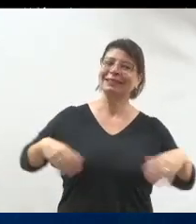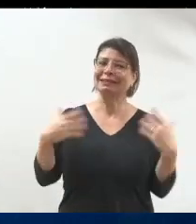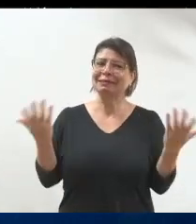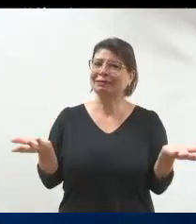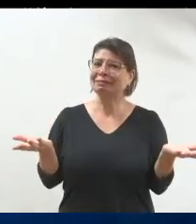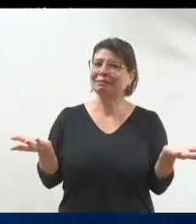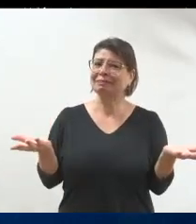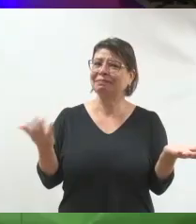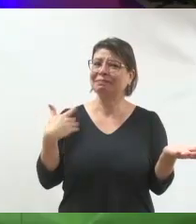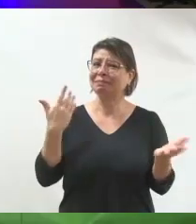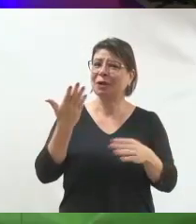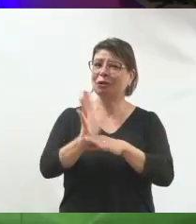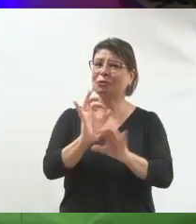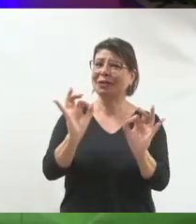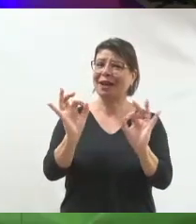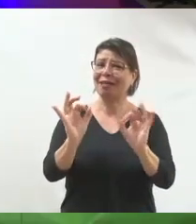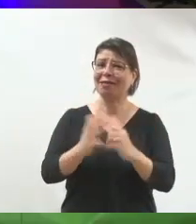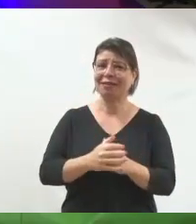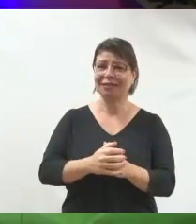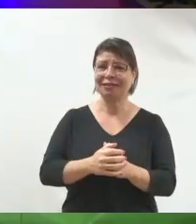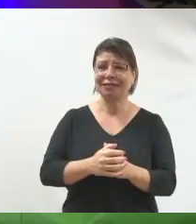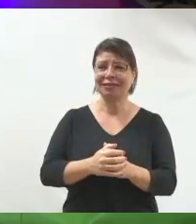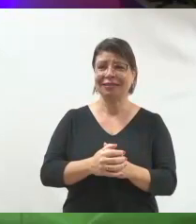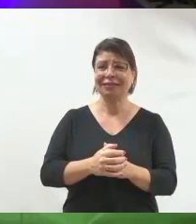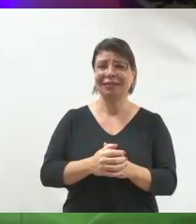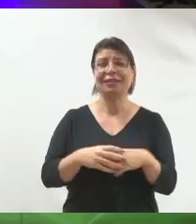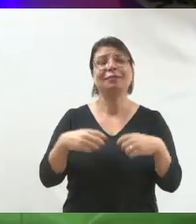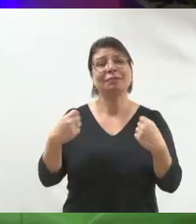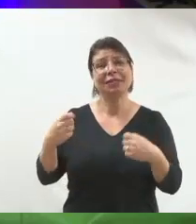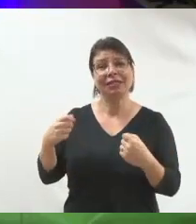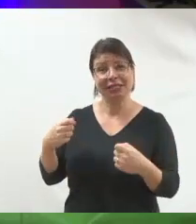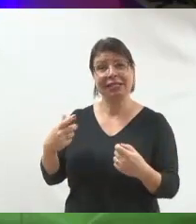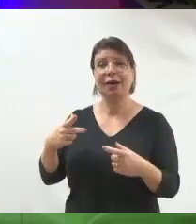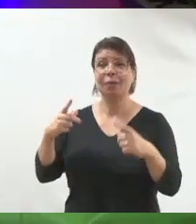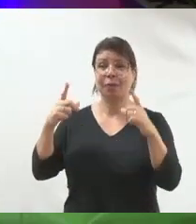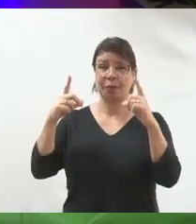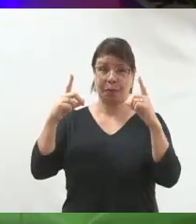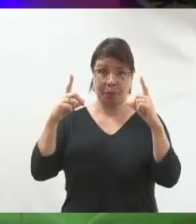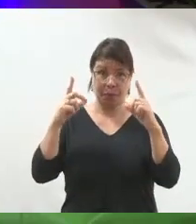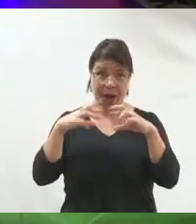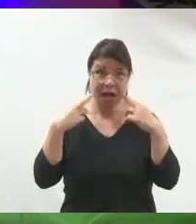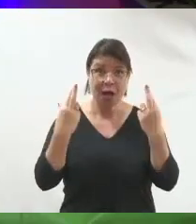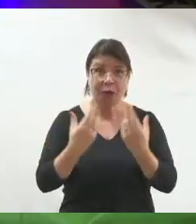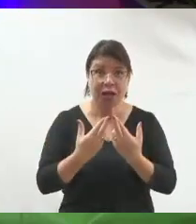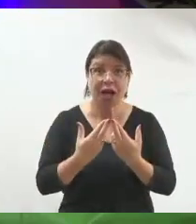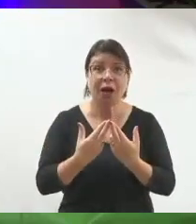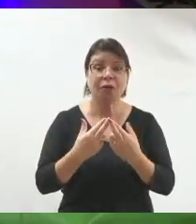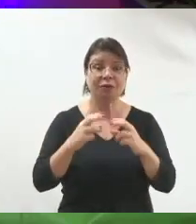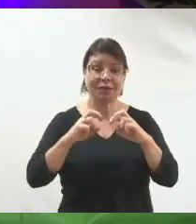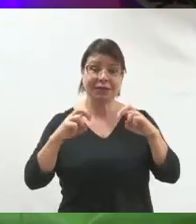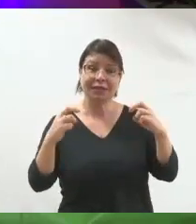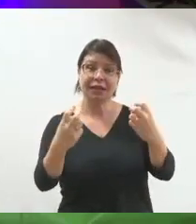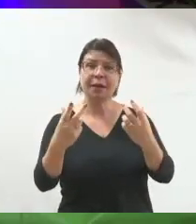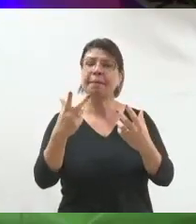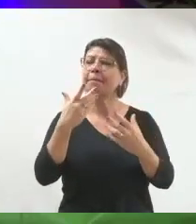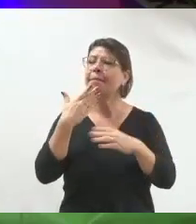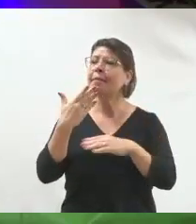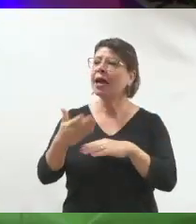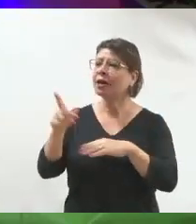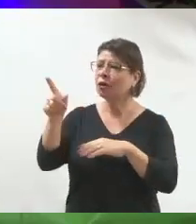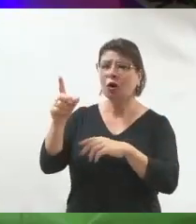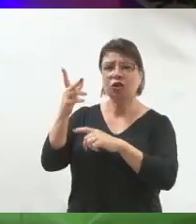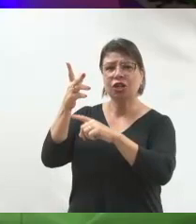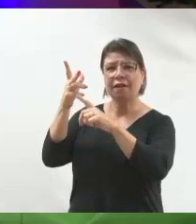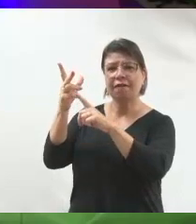Isso não agrega. Isso não é legal. Tem uma reunião acontecendo? Pede para tirar foto espontânea. Pede para tirar